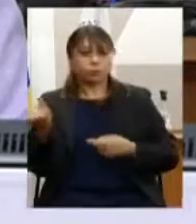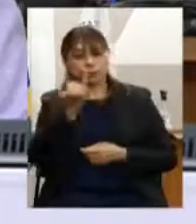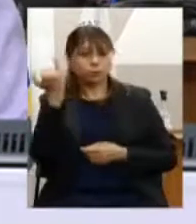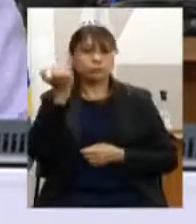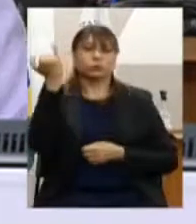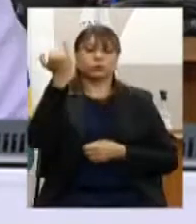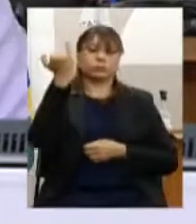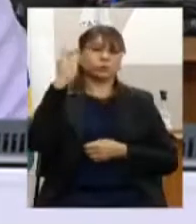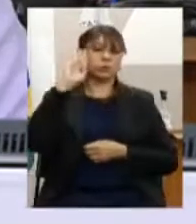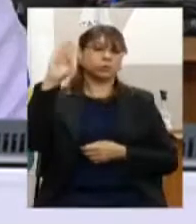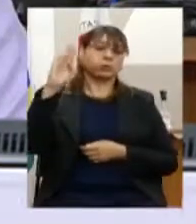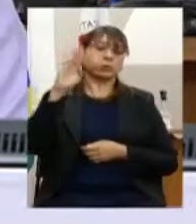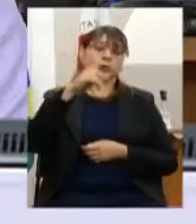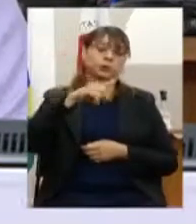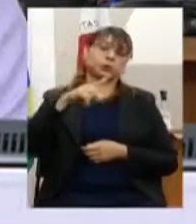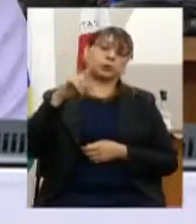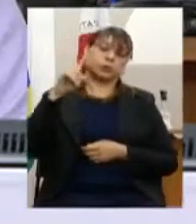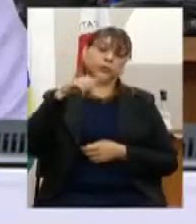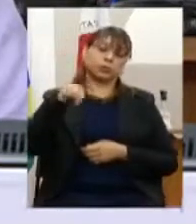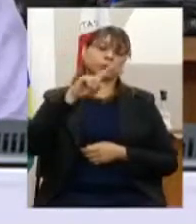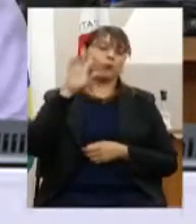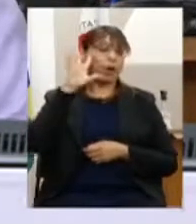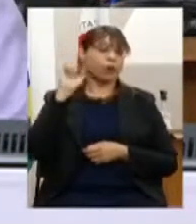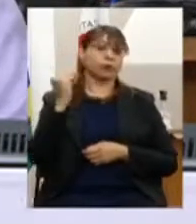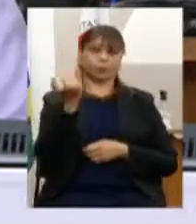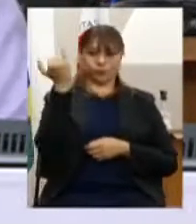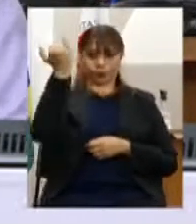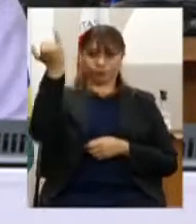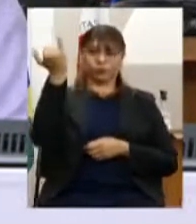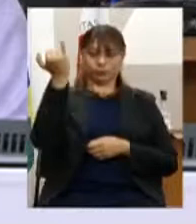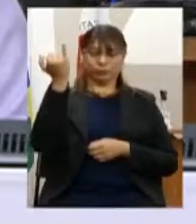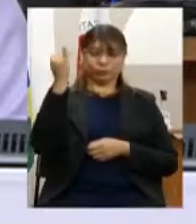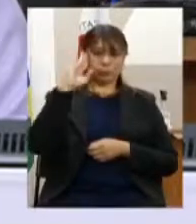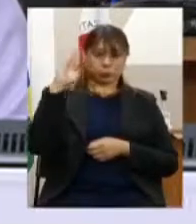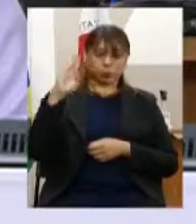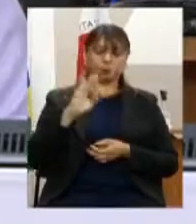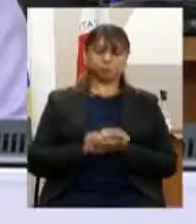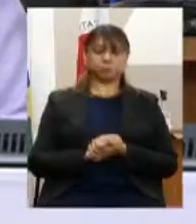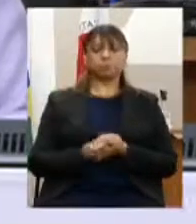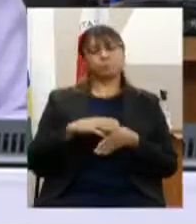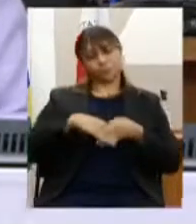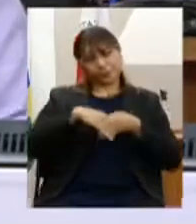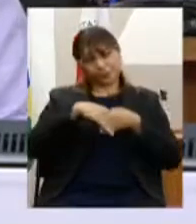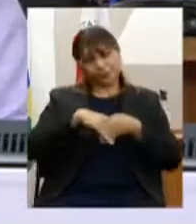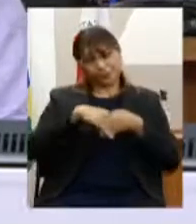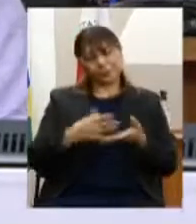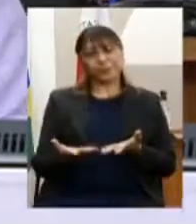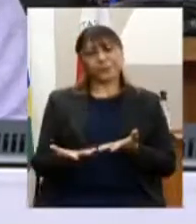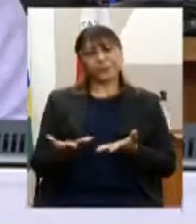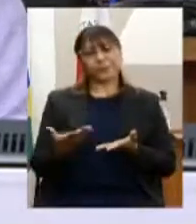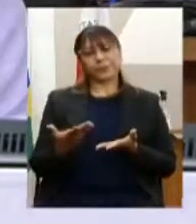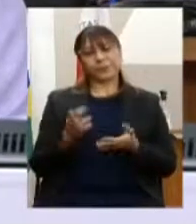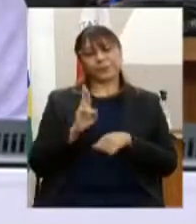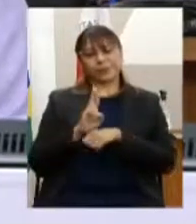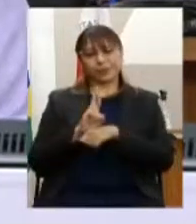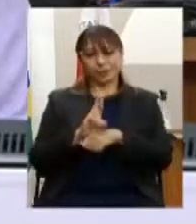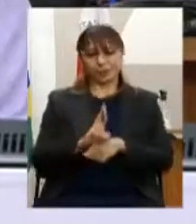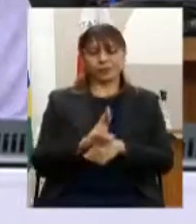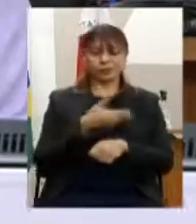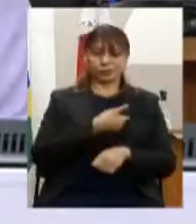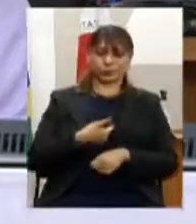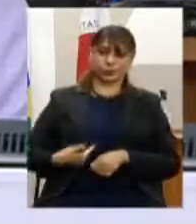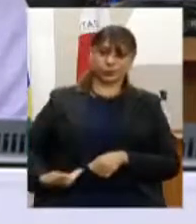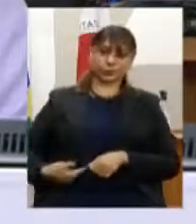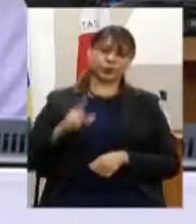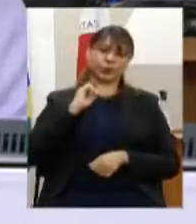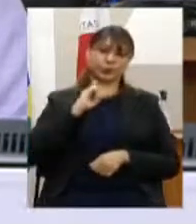prioridades dos cidadãos mineiros. Então, quero aproveitar para cumprimentar aos representantes do governo de Minas,